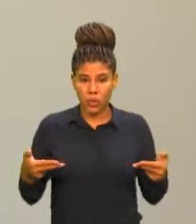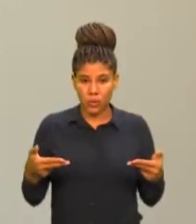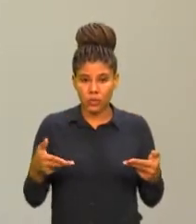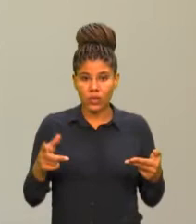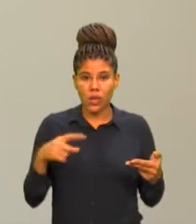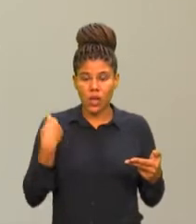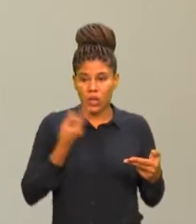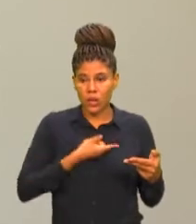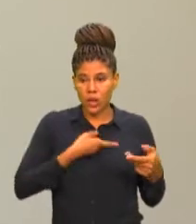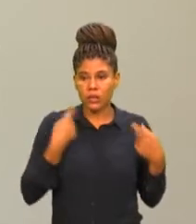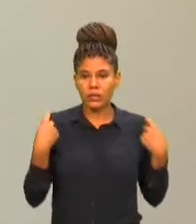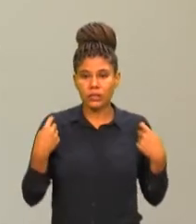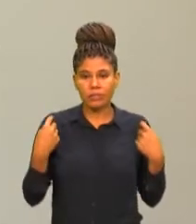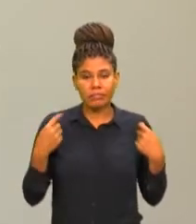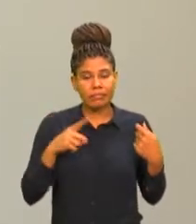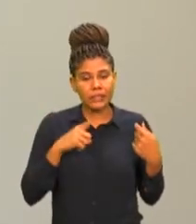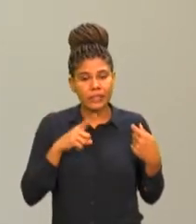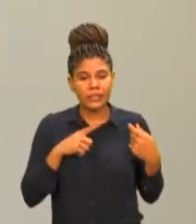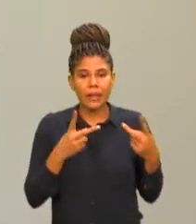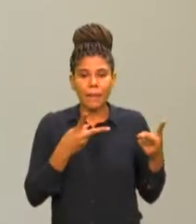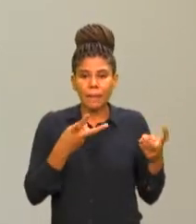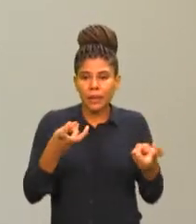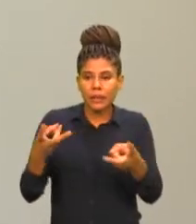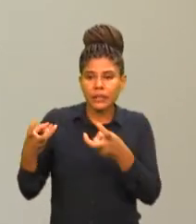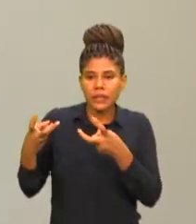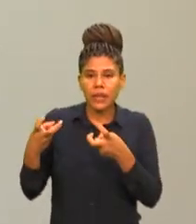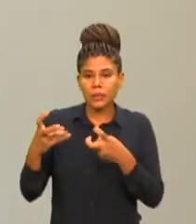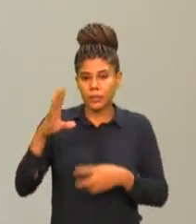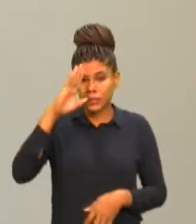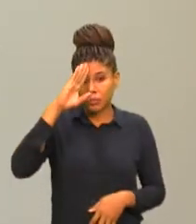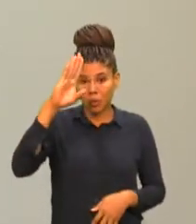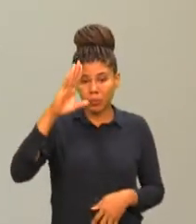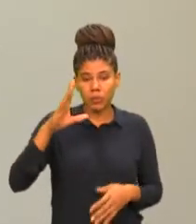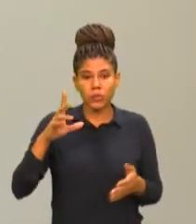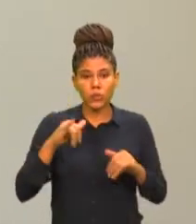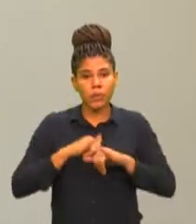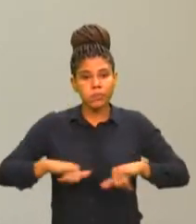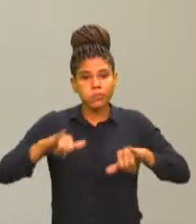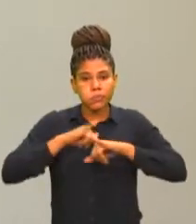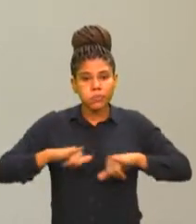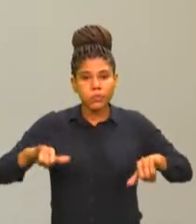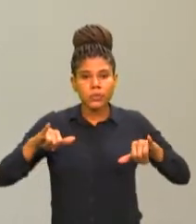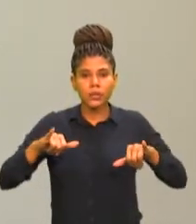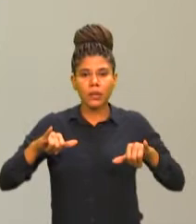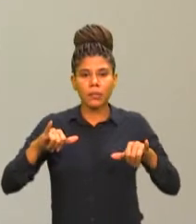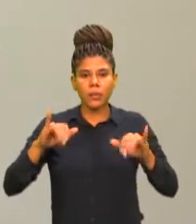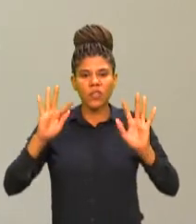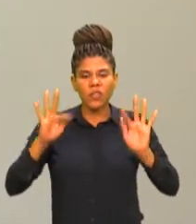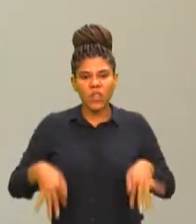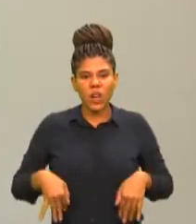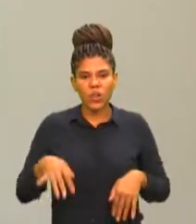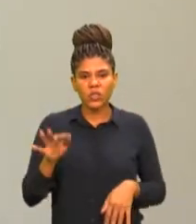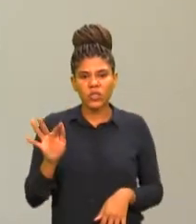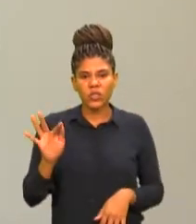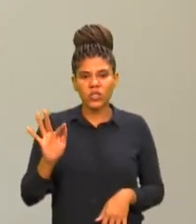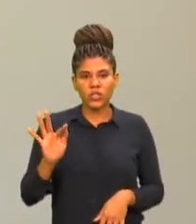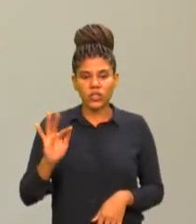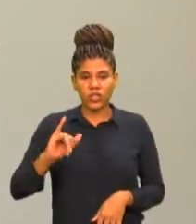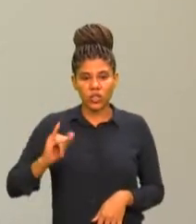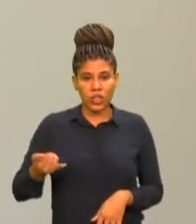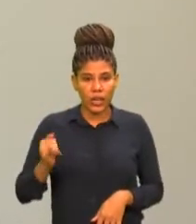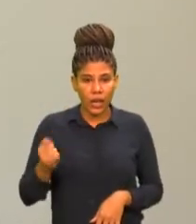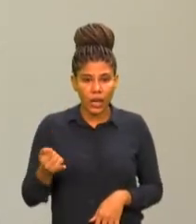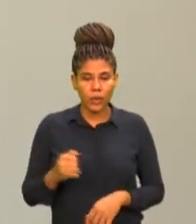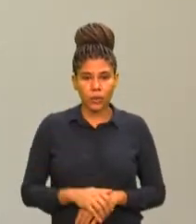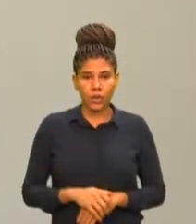começado a ver, principalmente porque nós começamos a campanha no Brasil no final de janeiro e a partir de março você